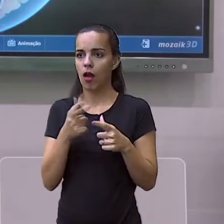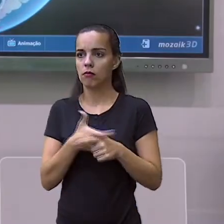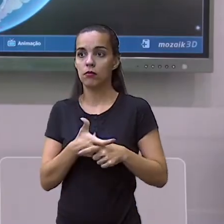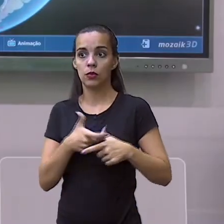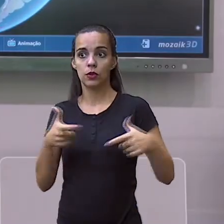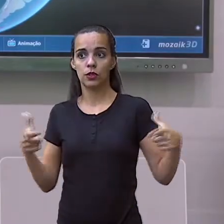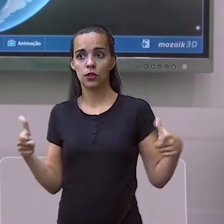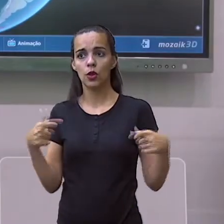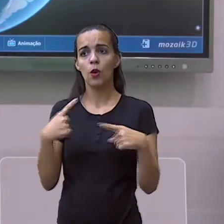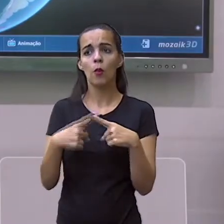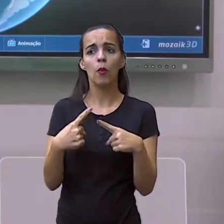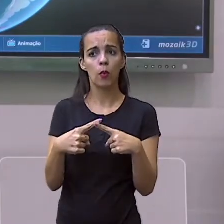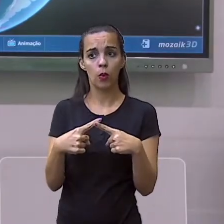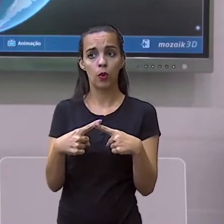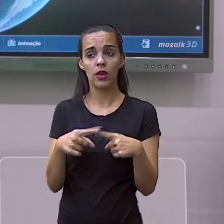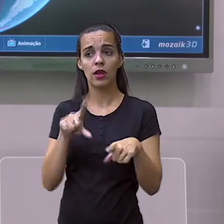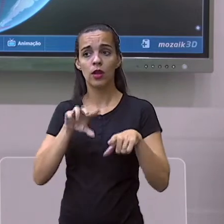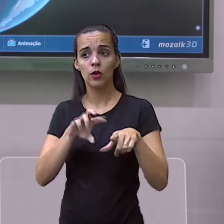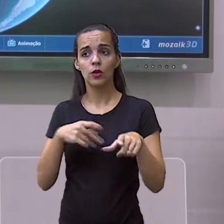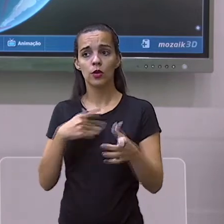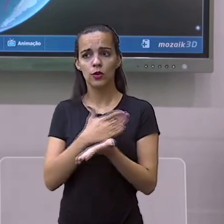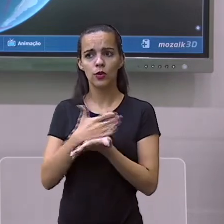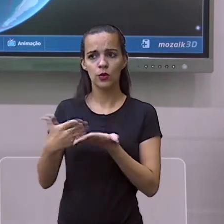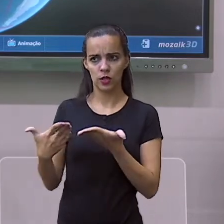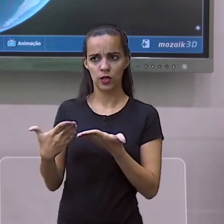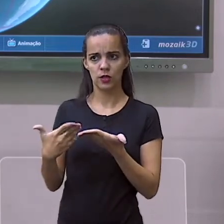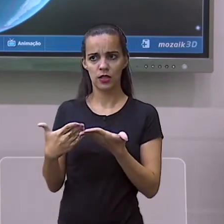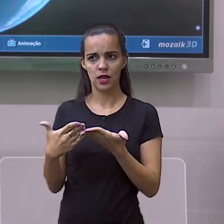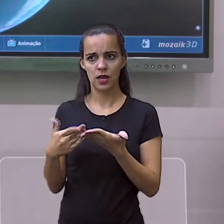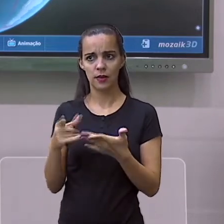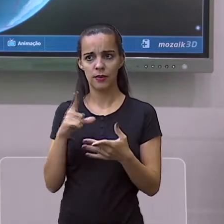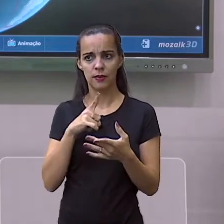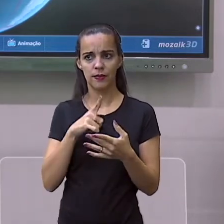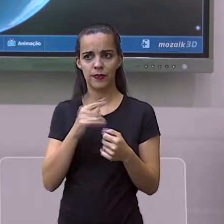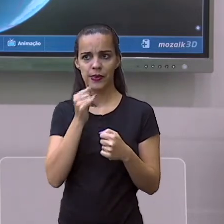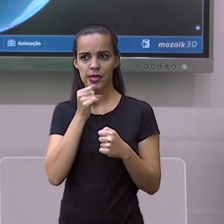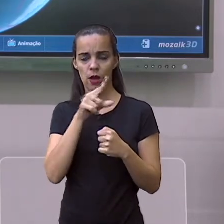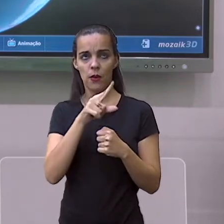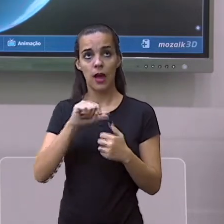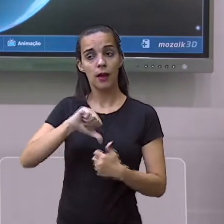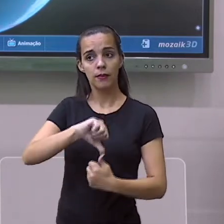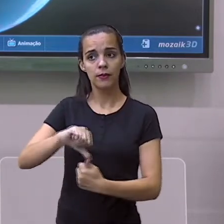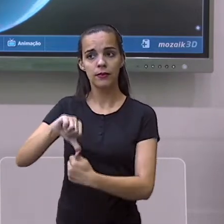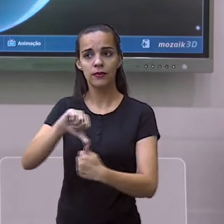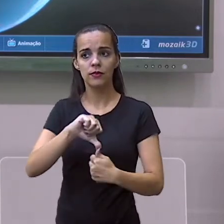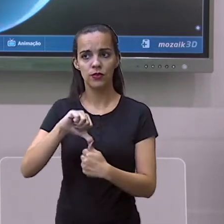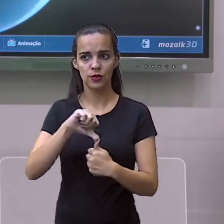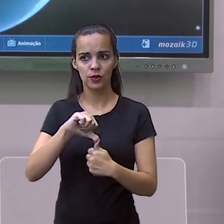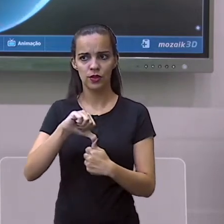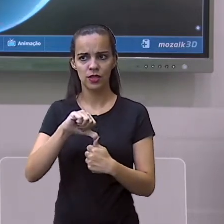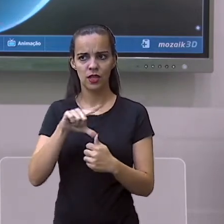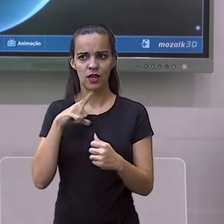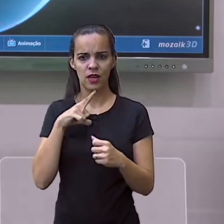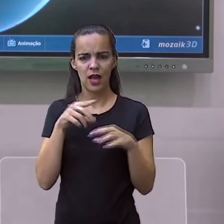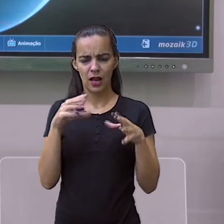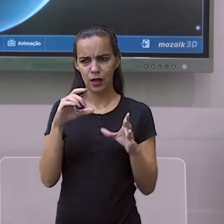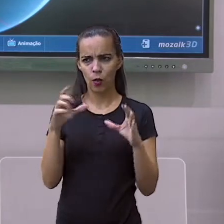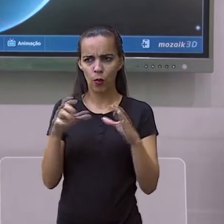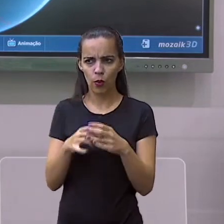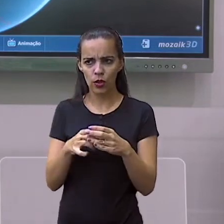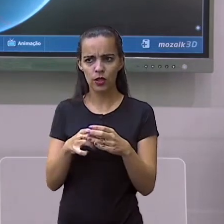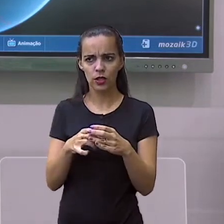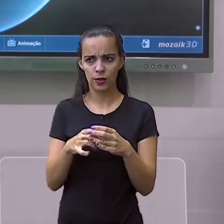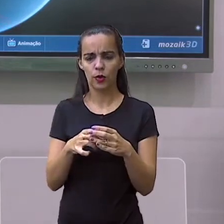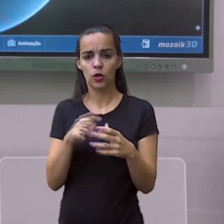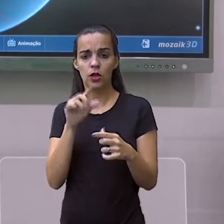Eu disse no início da aula que o Canal do... Perdão, que a América Central é um ístimo de terra, um